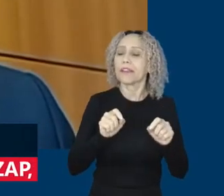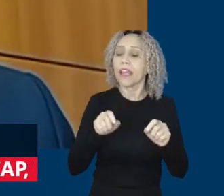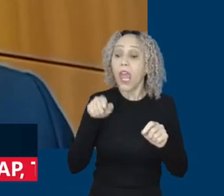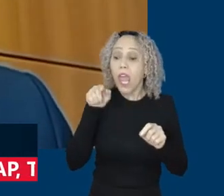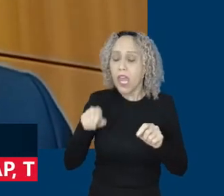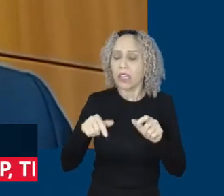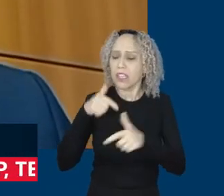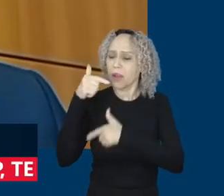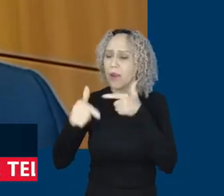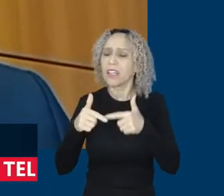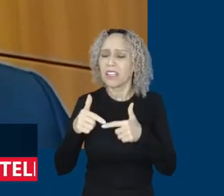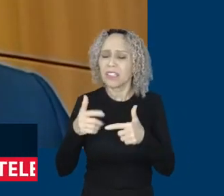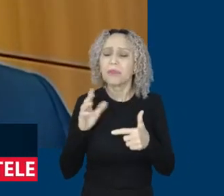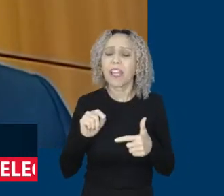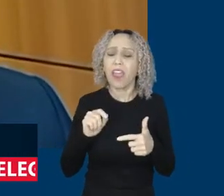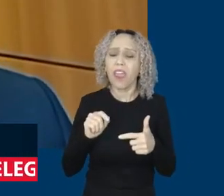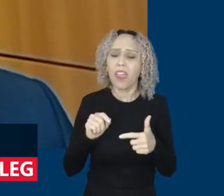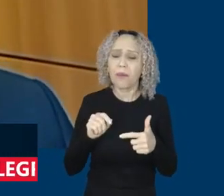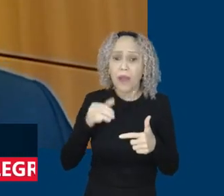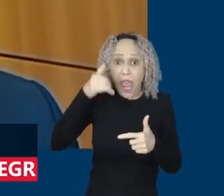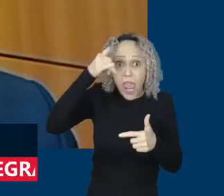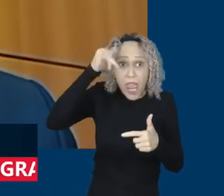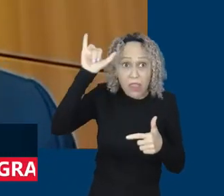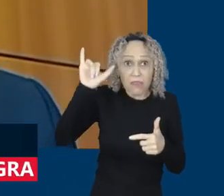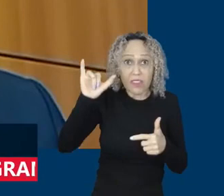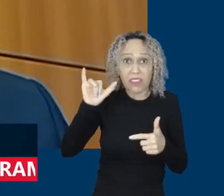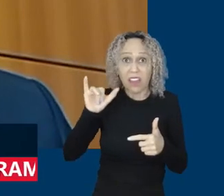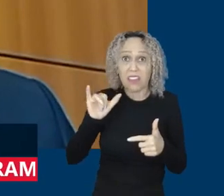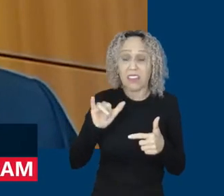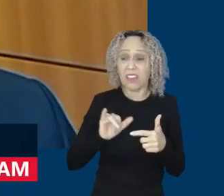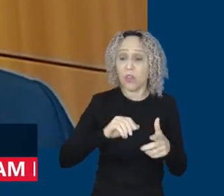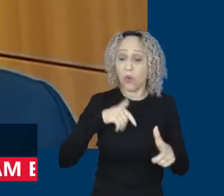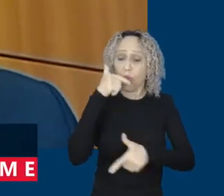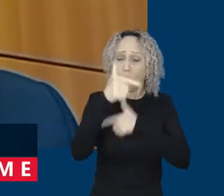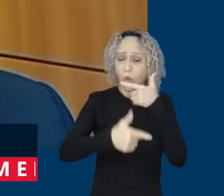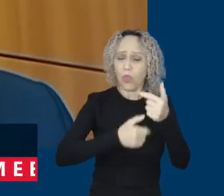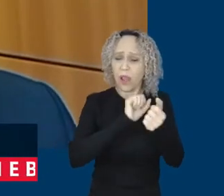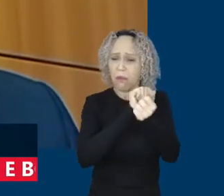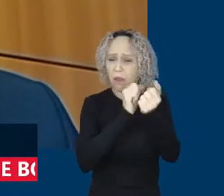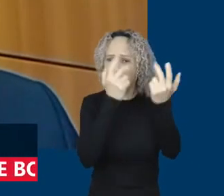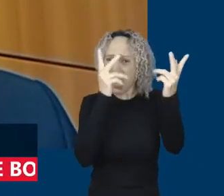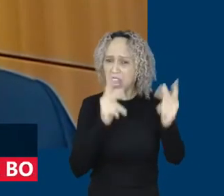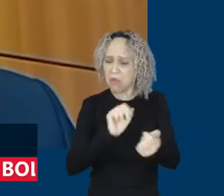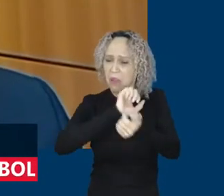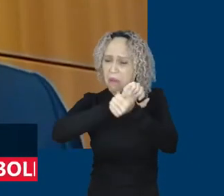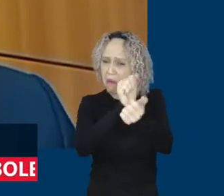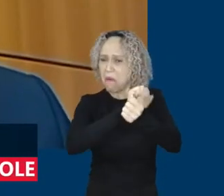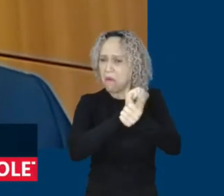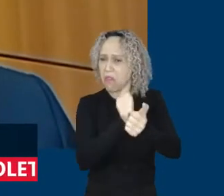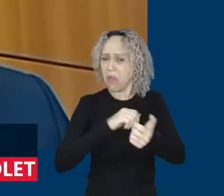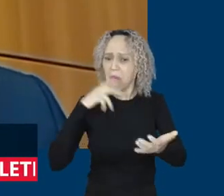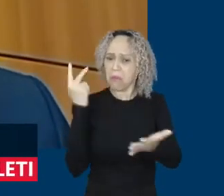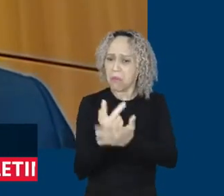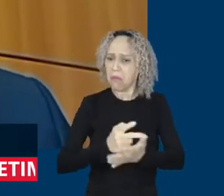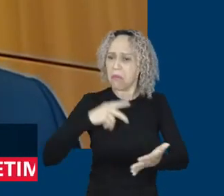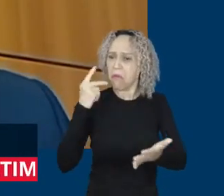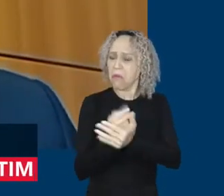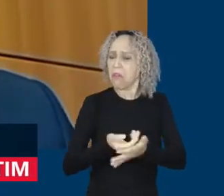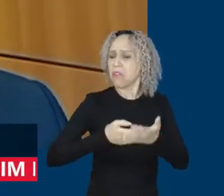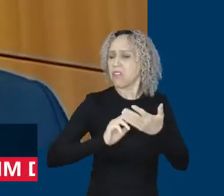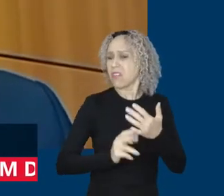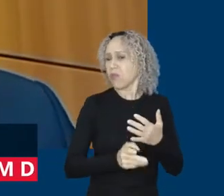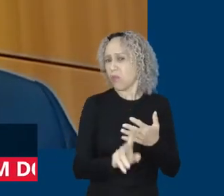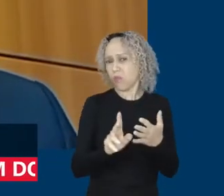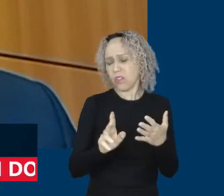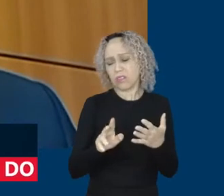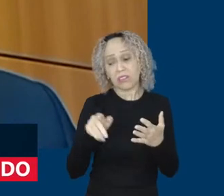unálogo à escravidão. O que nós queremos fazer agora? Sentar à mesa os produtores das várias safras que estão